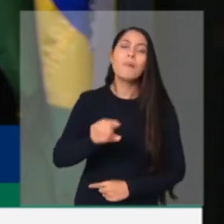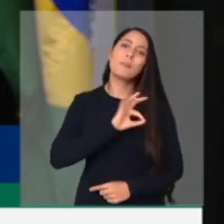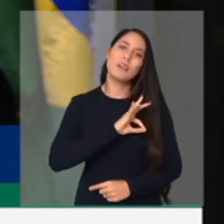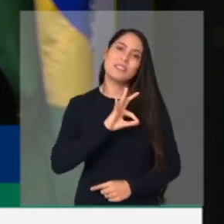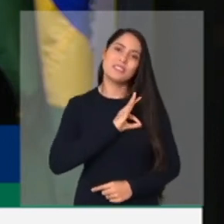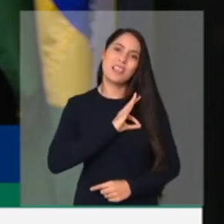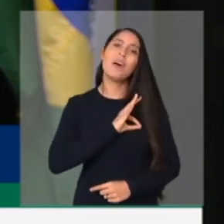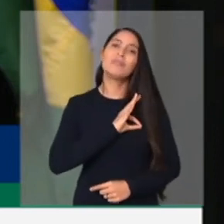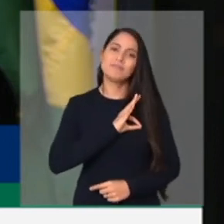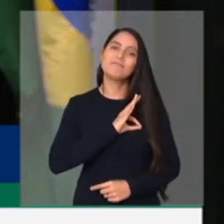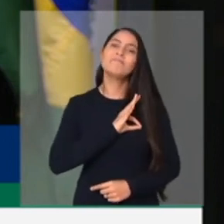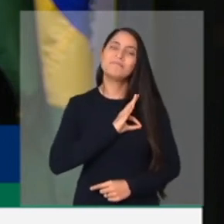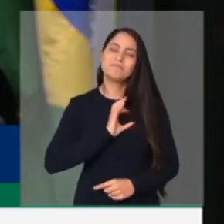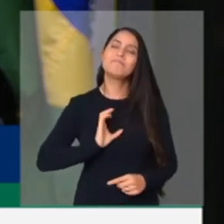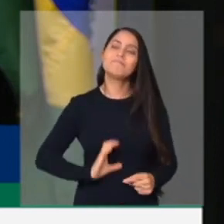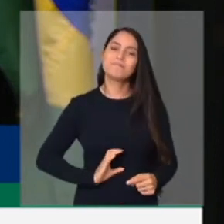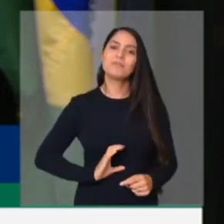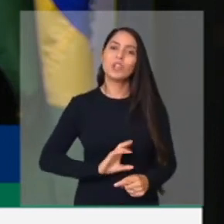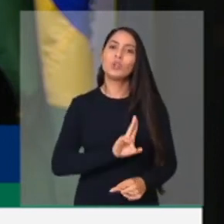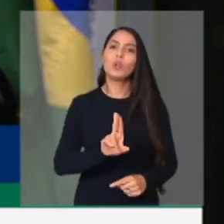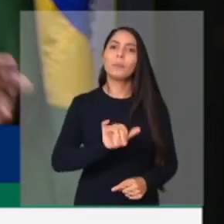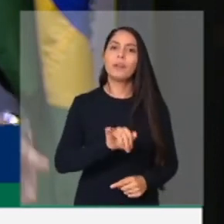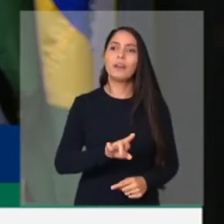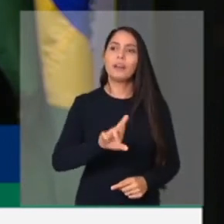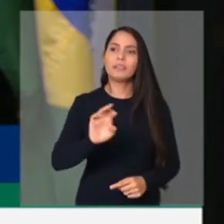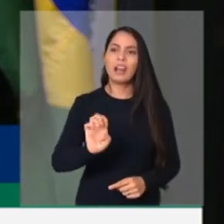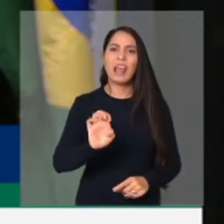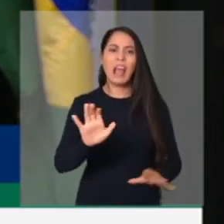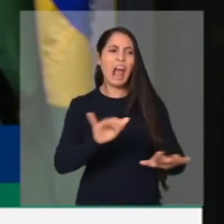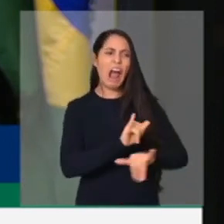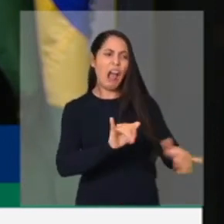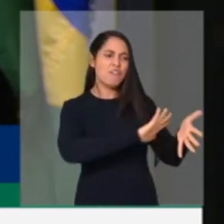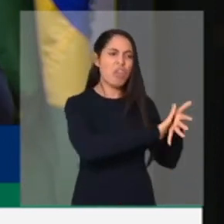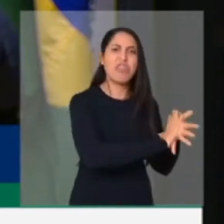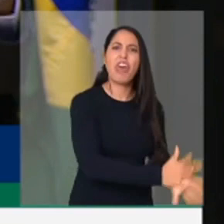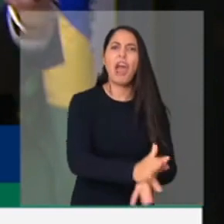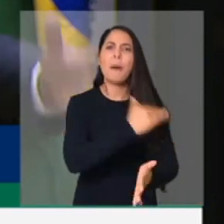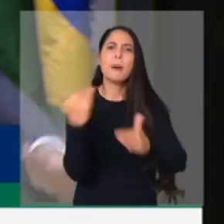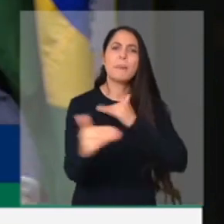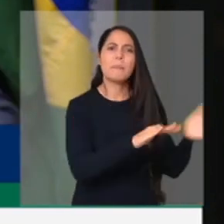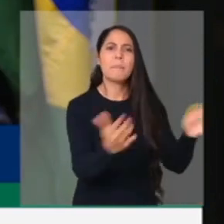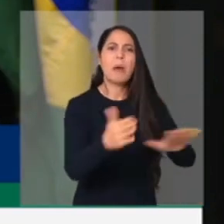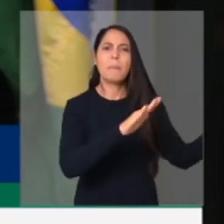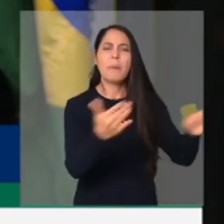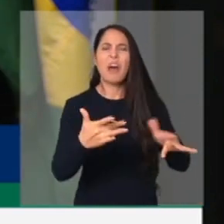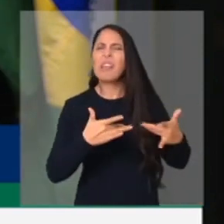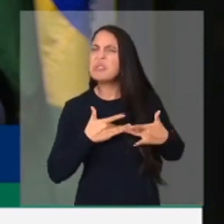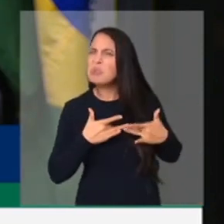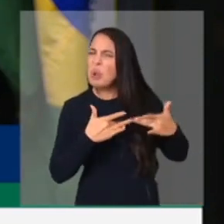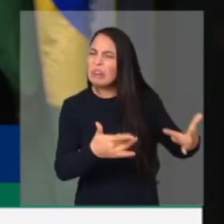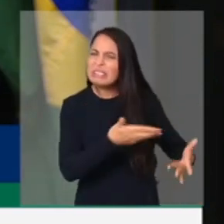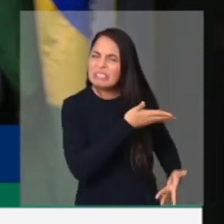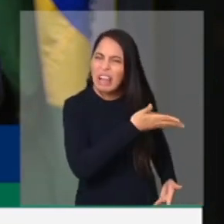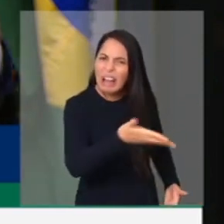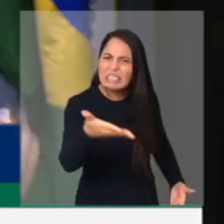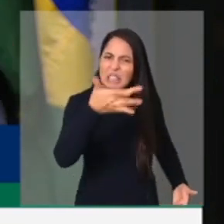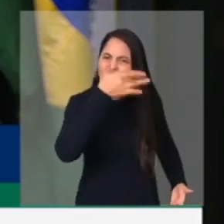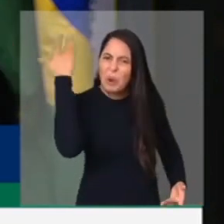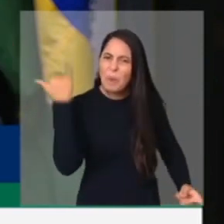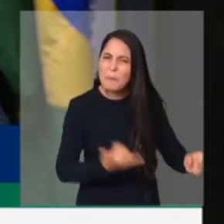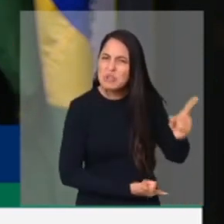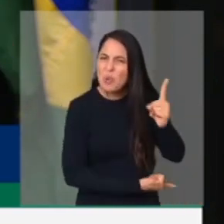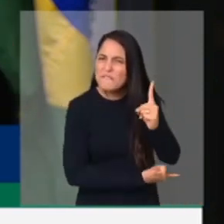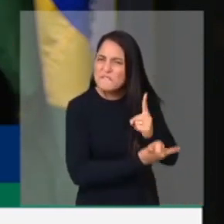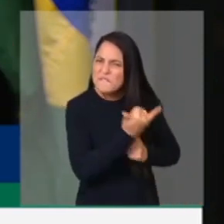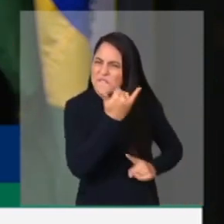civil André Leonardo. As pessoas criticando, dizendo que foi uma chacina e se solidarizando com as vítimas